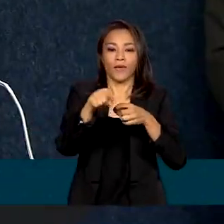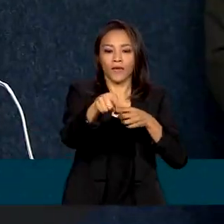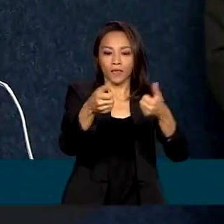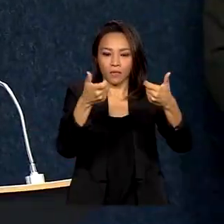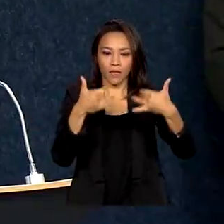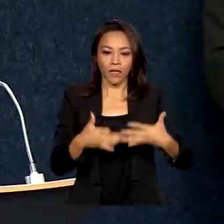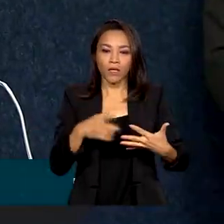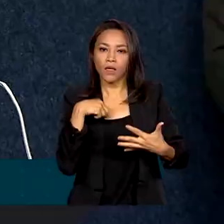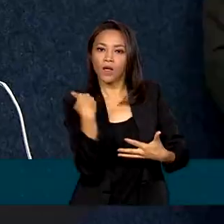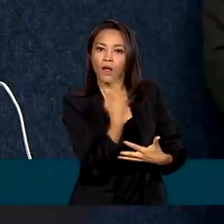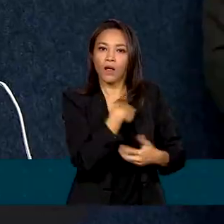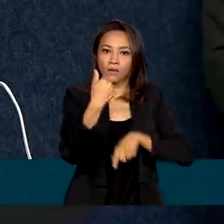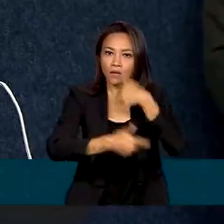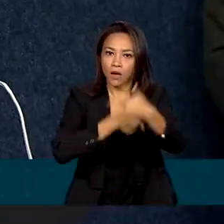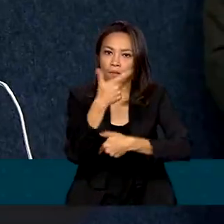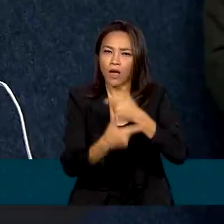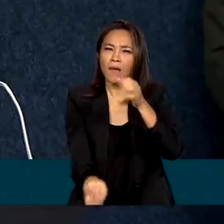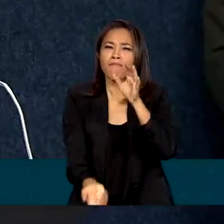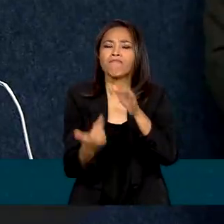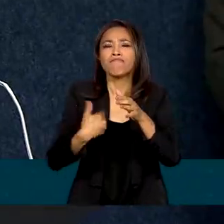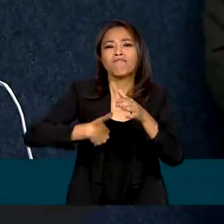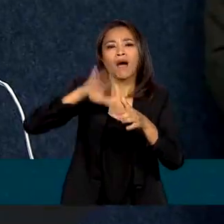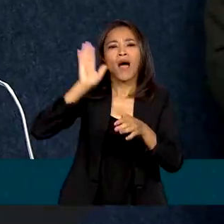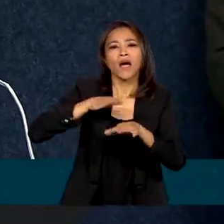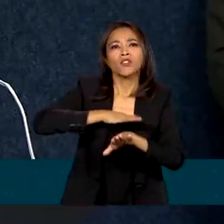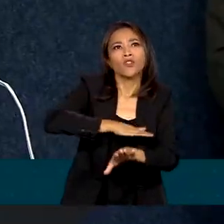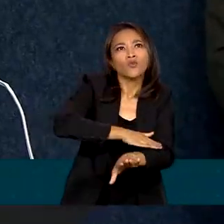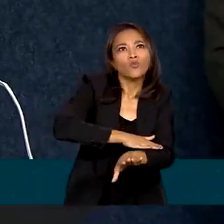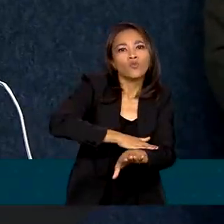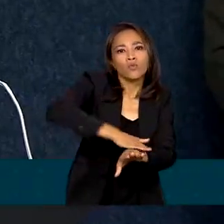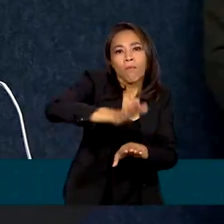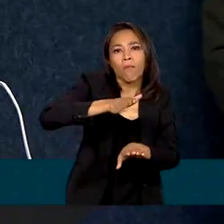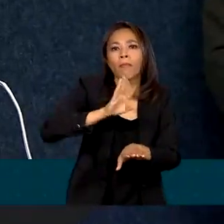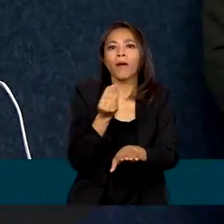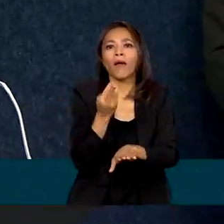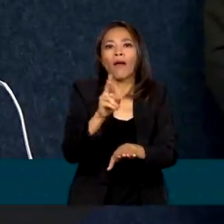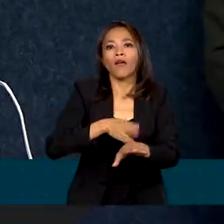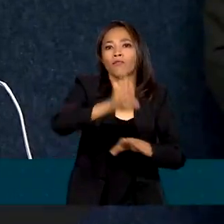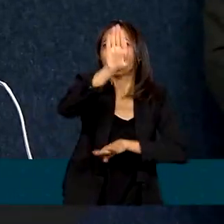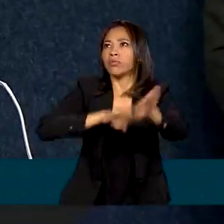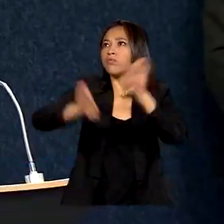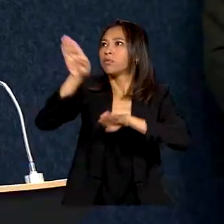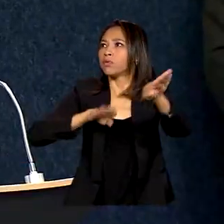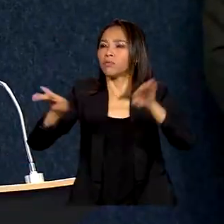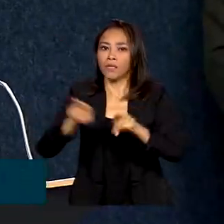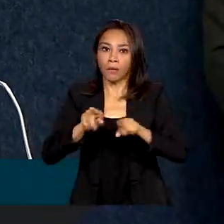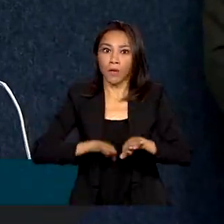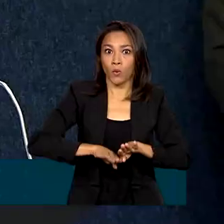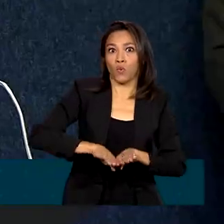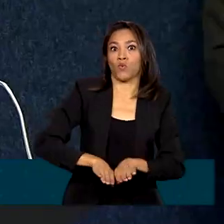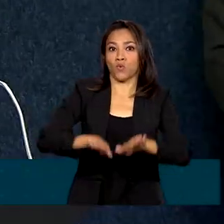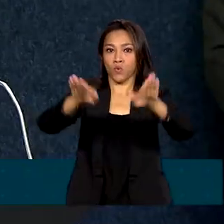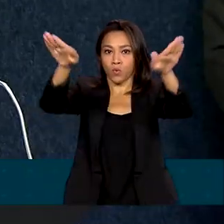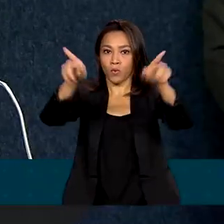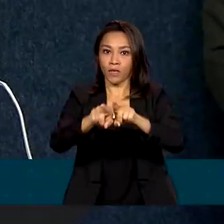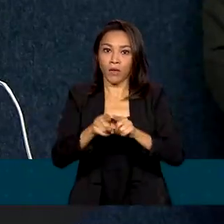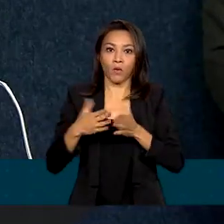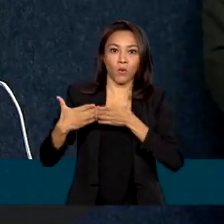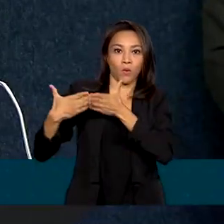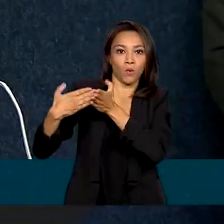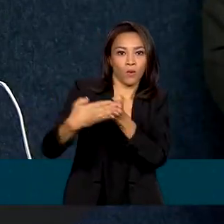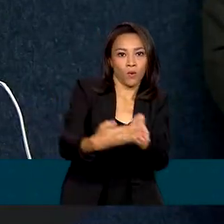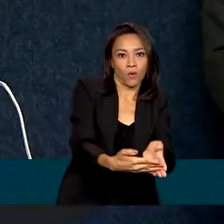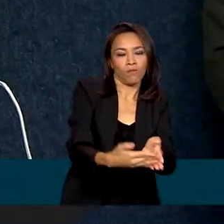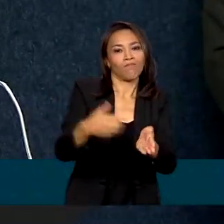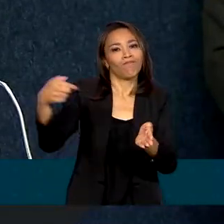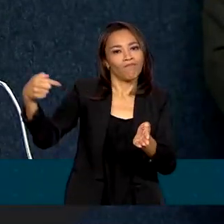será implementar mais ferrovias, estradas de melhor qualidade, portos e aeroportos mais eficientes, que possam